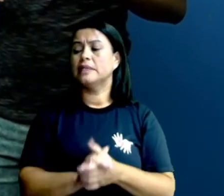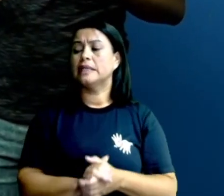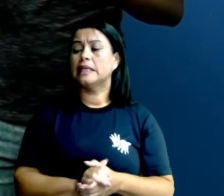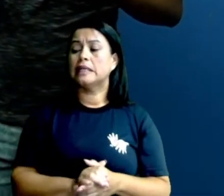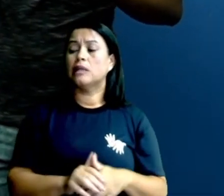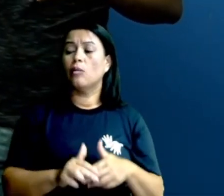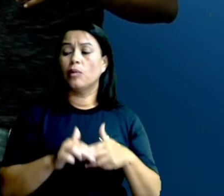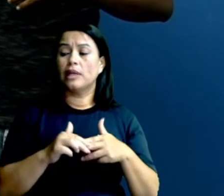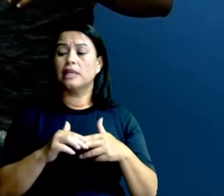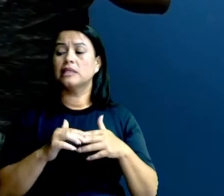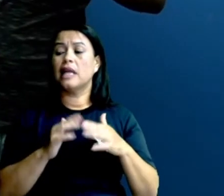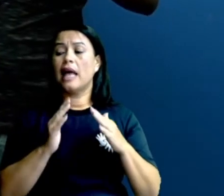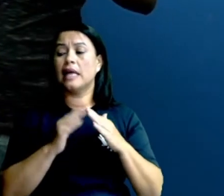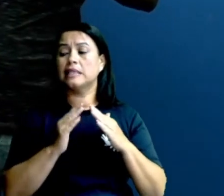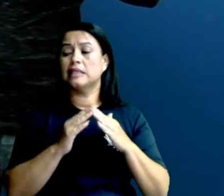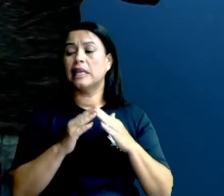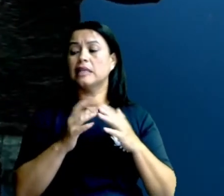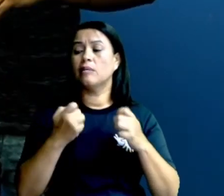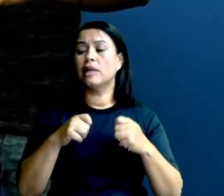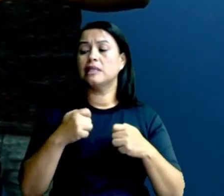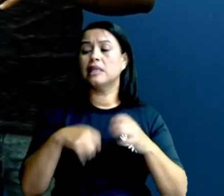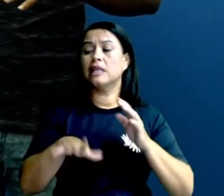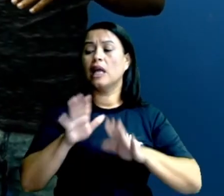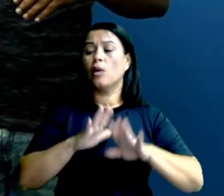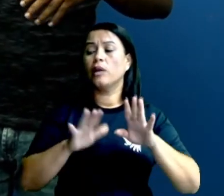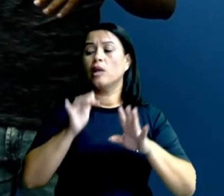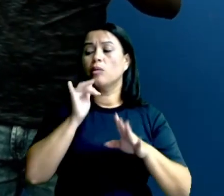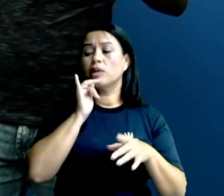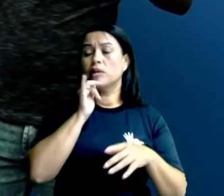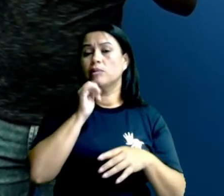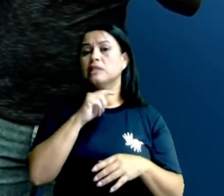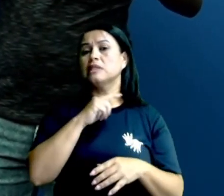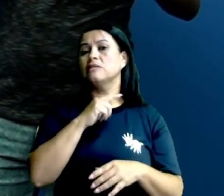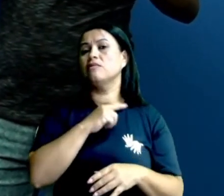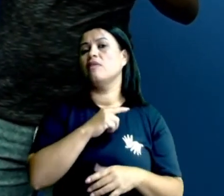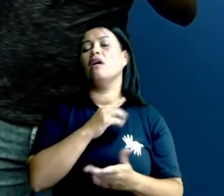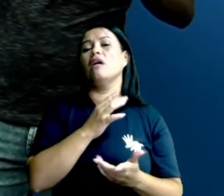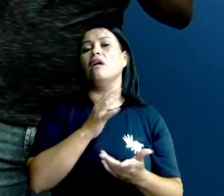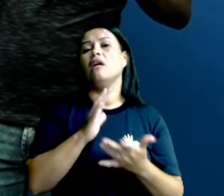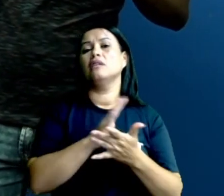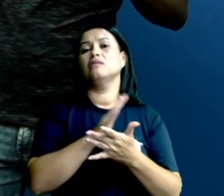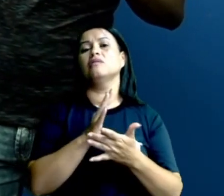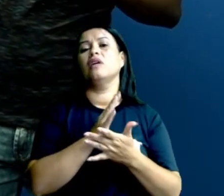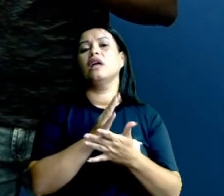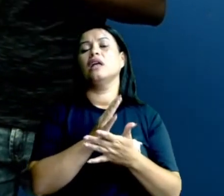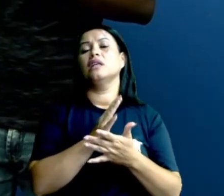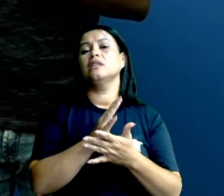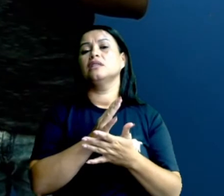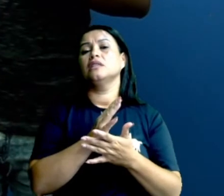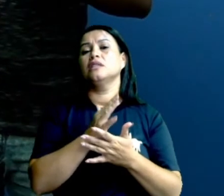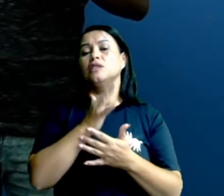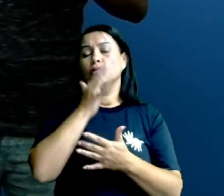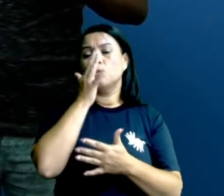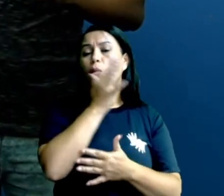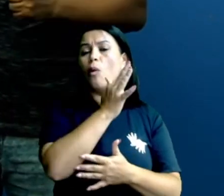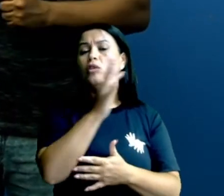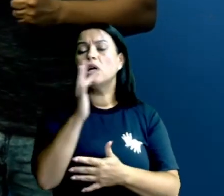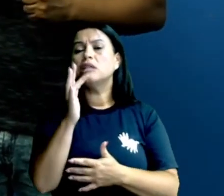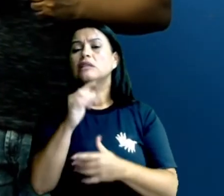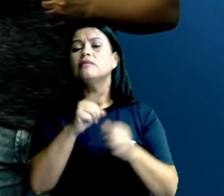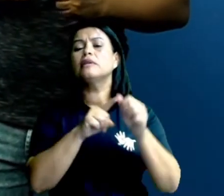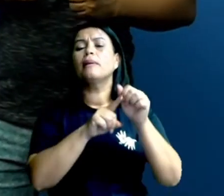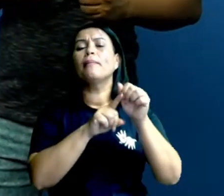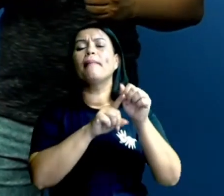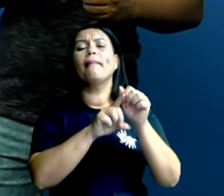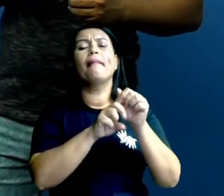No caso de residência, eles podem subir muros, se for um jardim, eles ficam meses nas folhas das plantas, esperando alguém passar para se